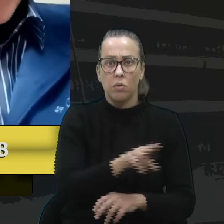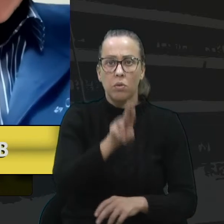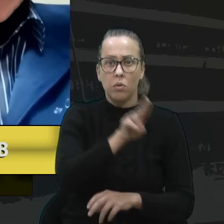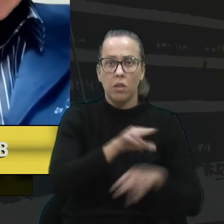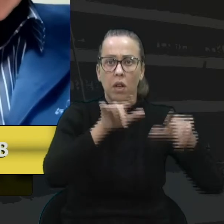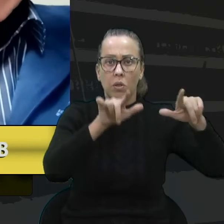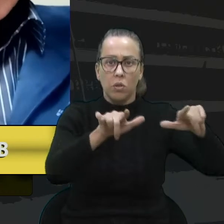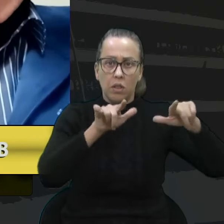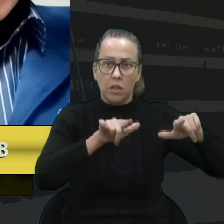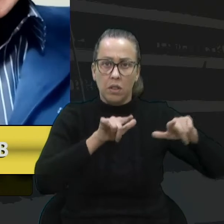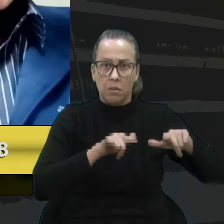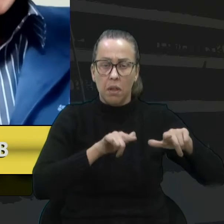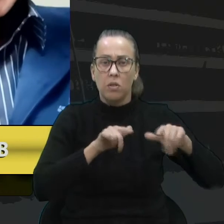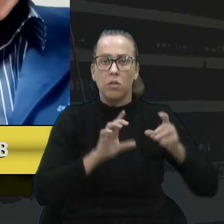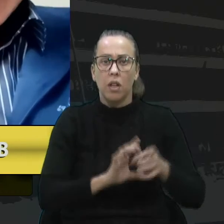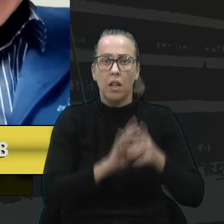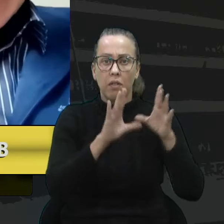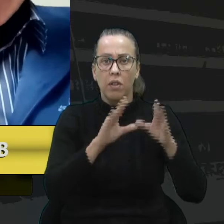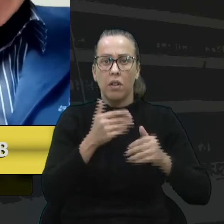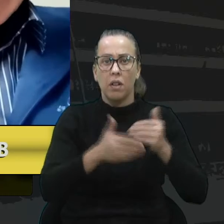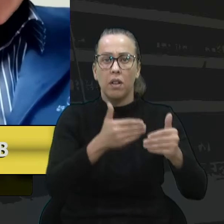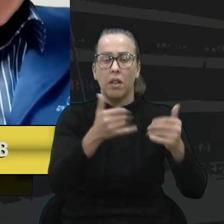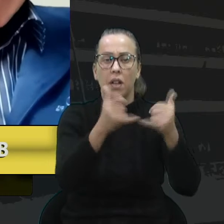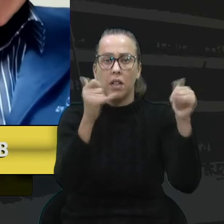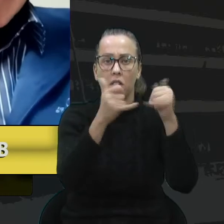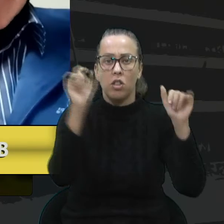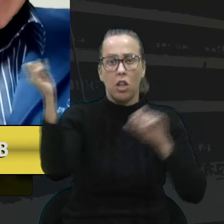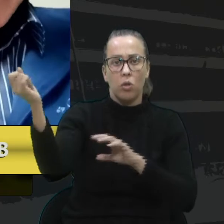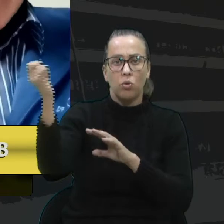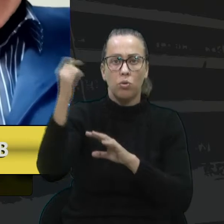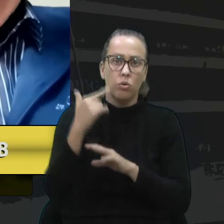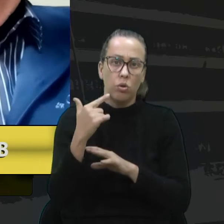públicos para a geração da energia solar.